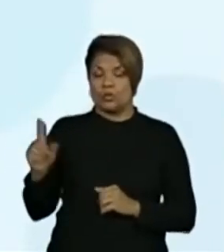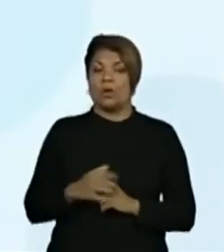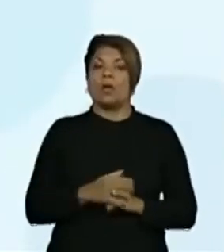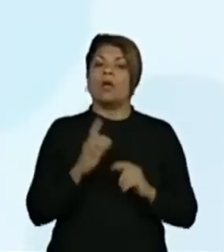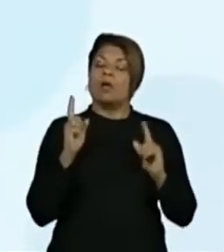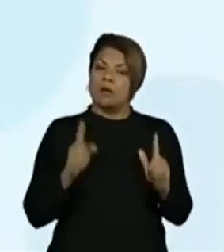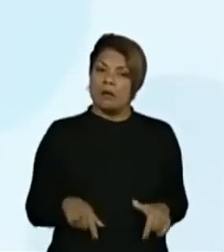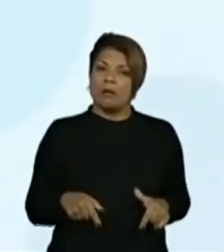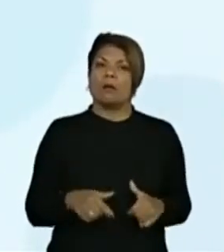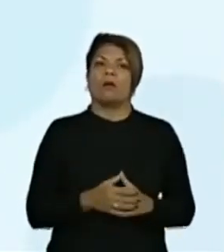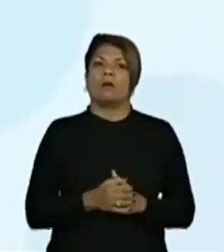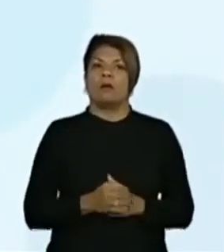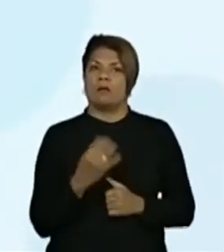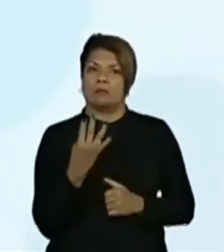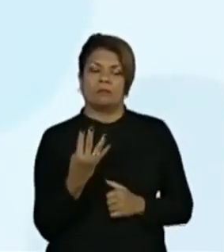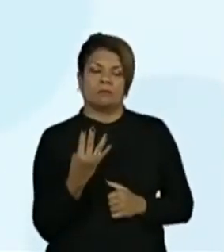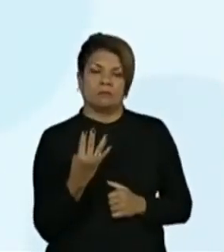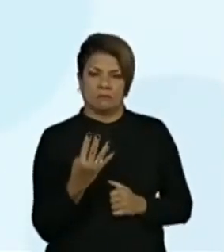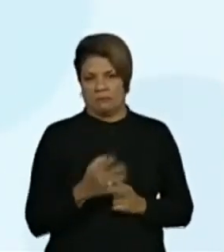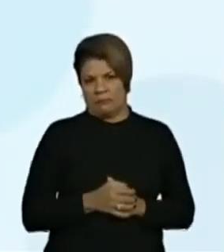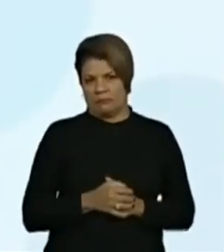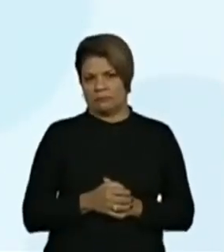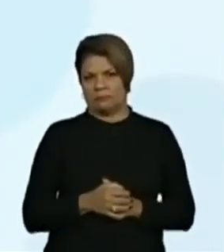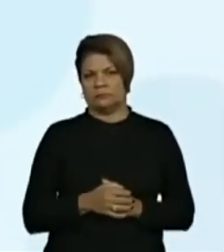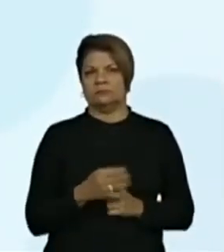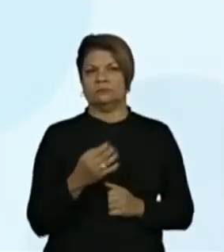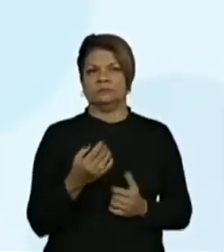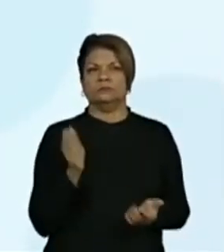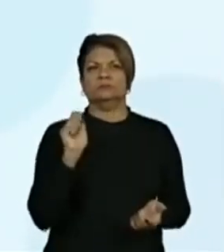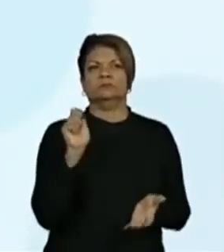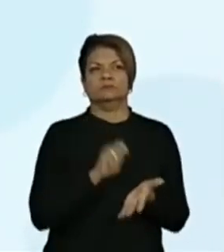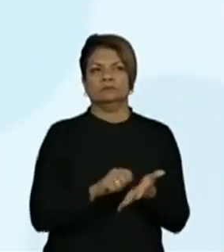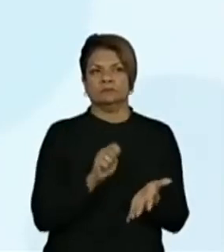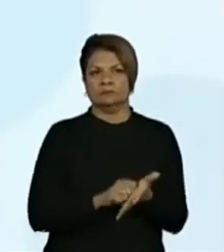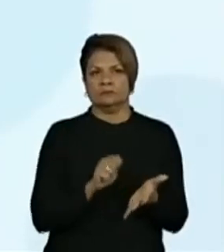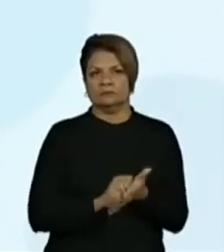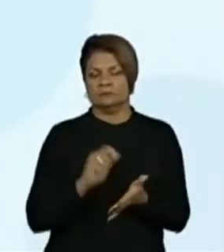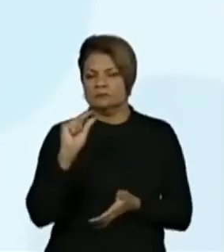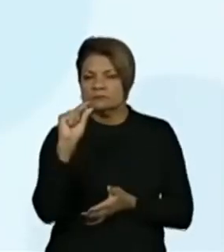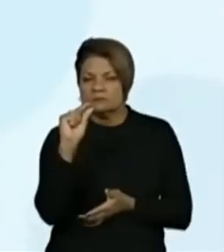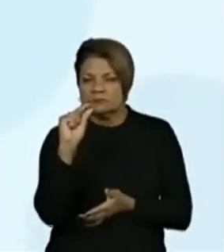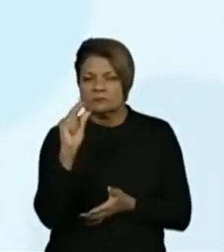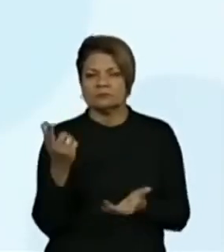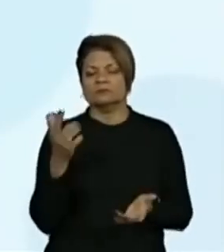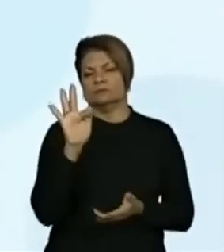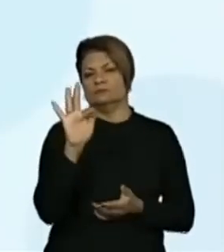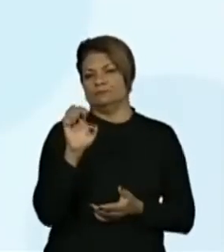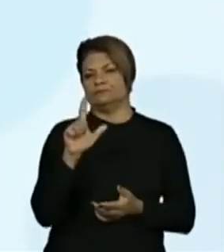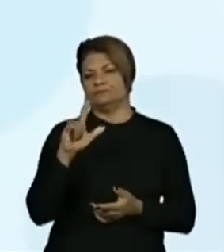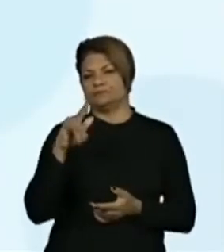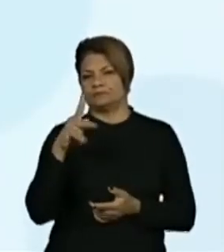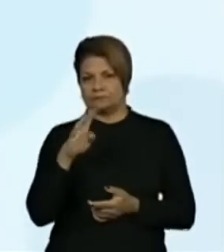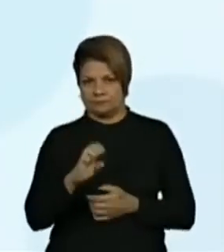milhar dos números escritos acima. Então, quem escreveu o menor número? O Felipe.